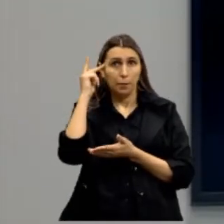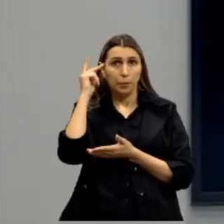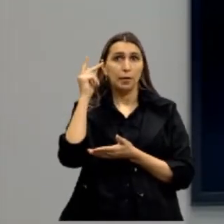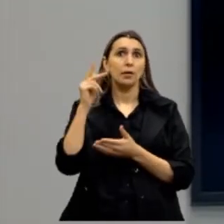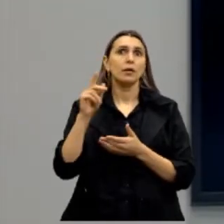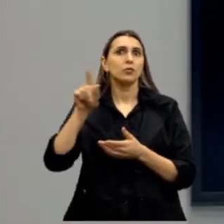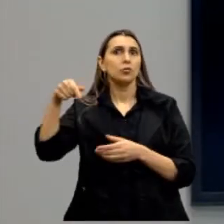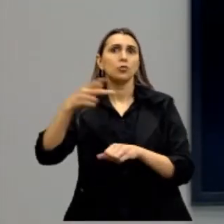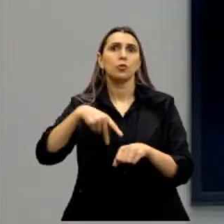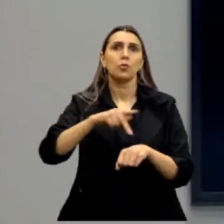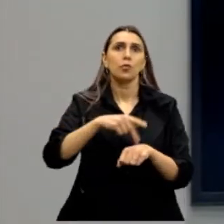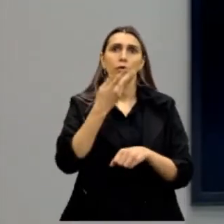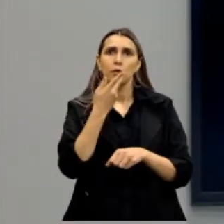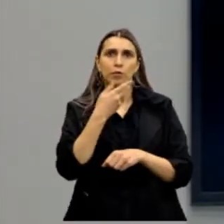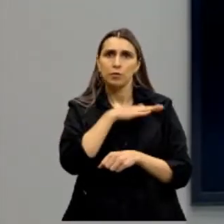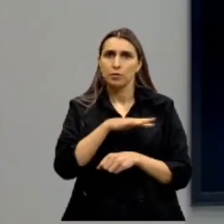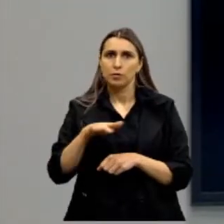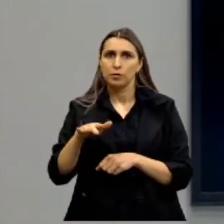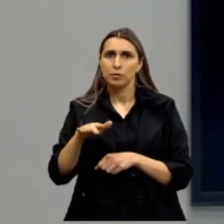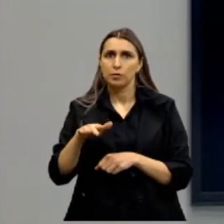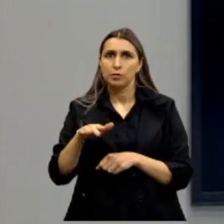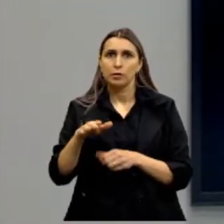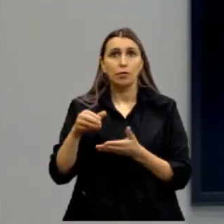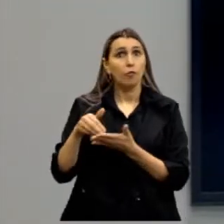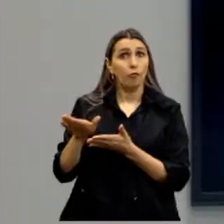estrangeiros, crianças, estavam fora dessa